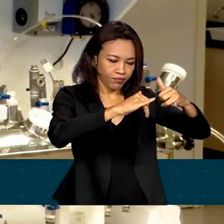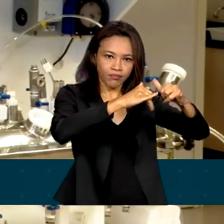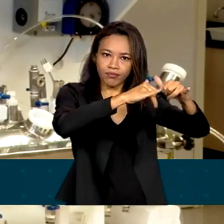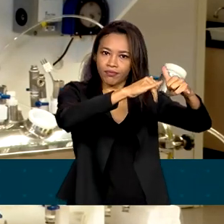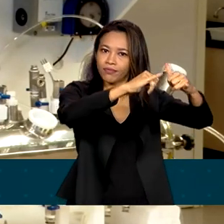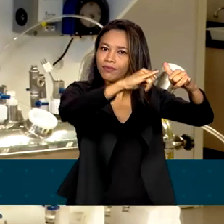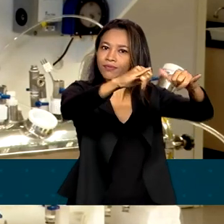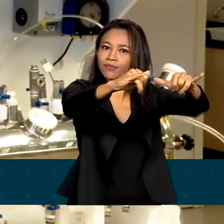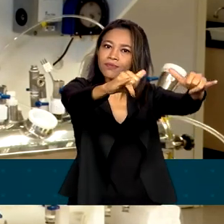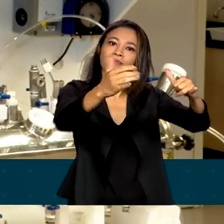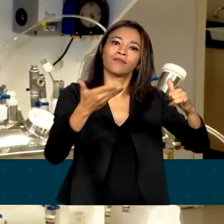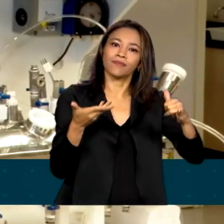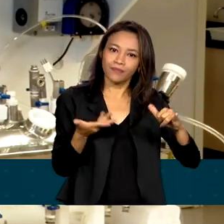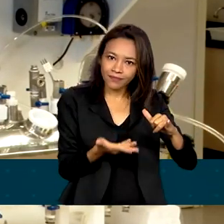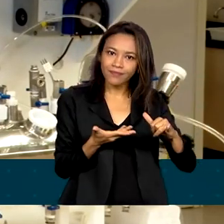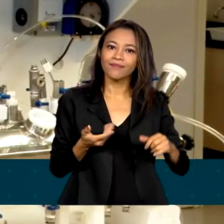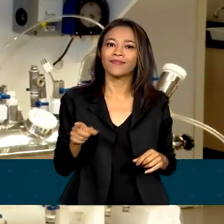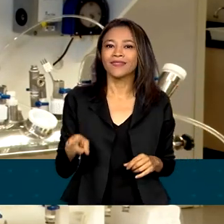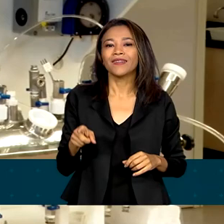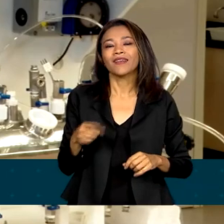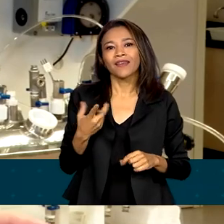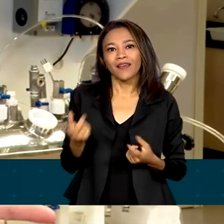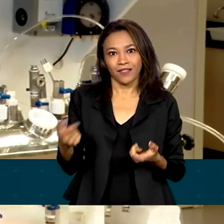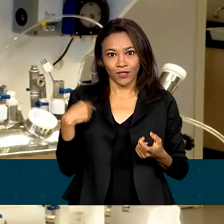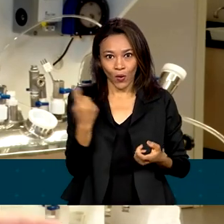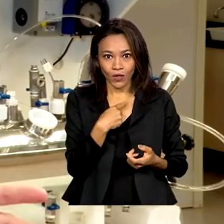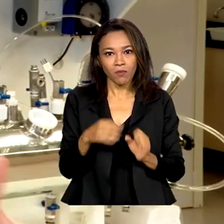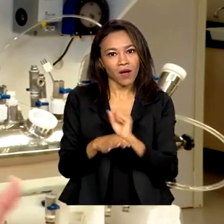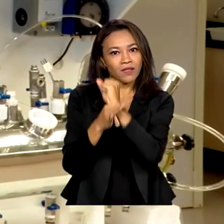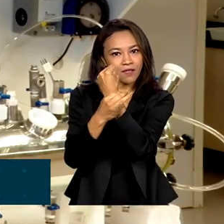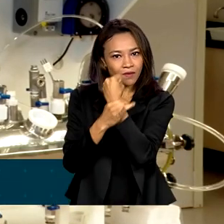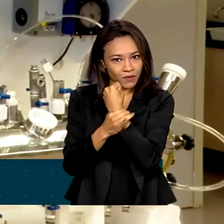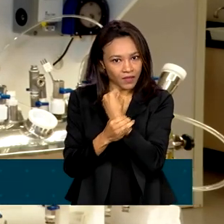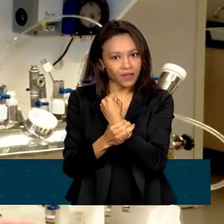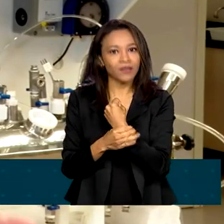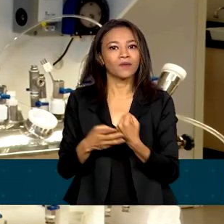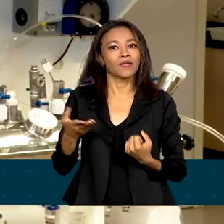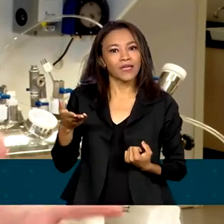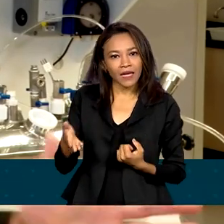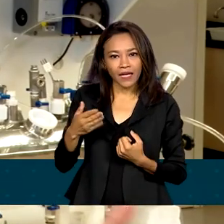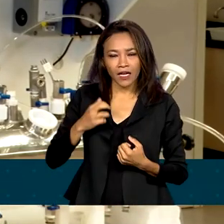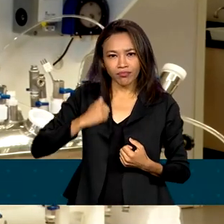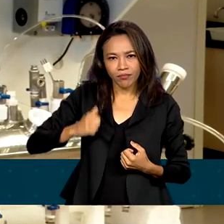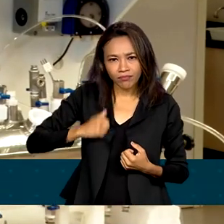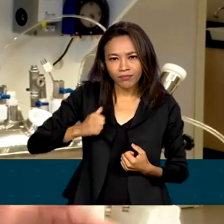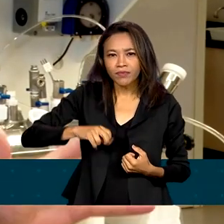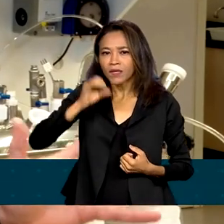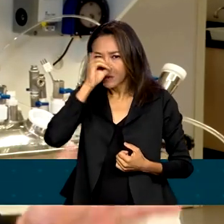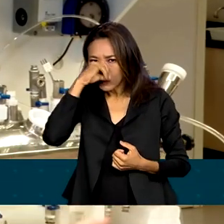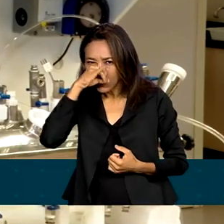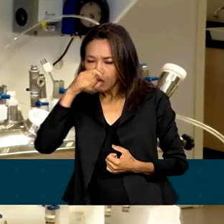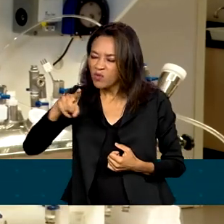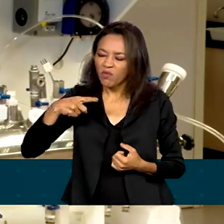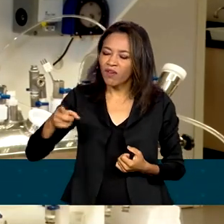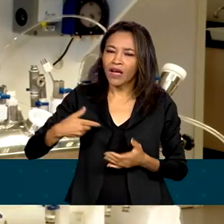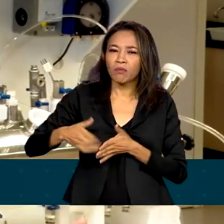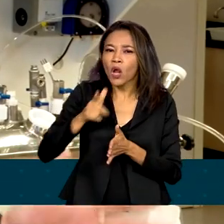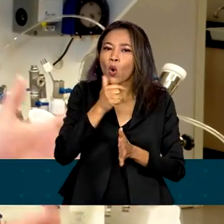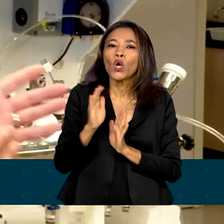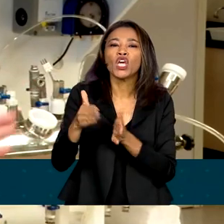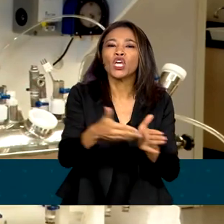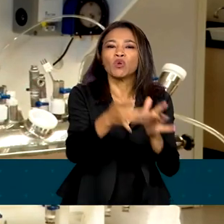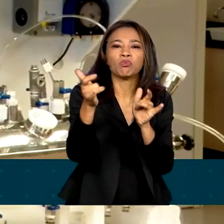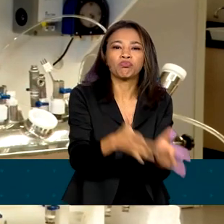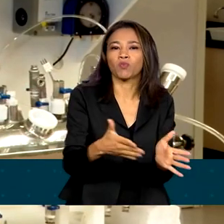gera não só o benefício ambiental, porque a gente está garantindo que aquele dejeto suíno não vá para os nossos corvos, para os nossos rios e, por